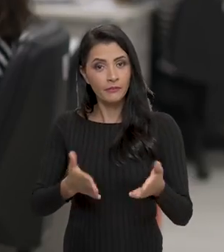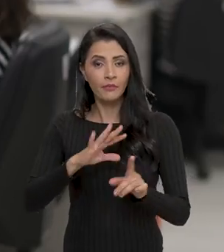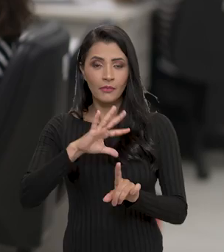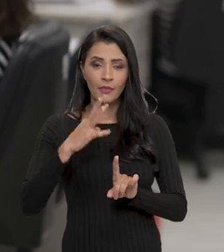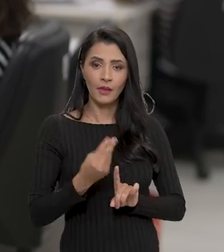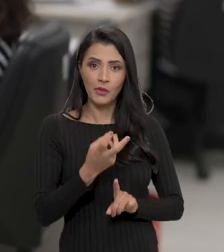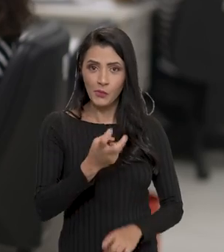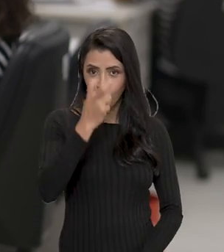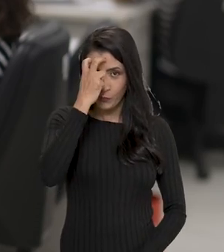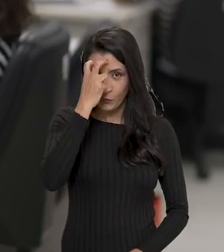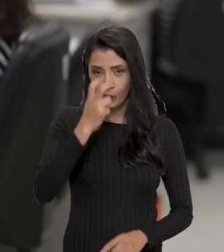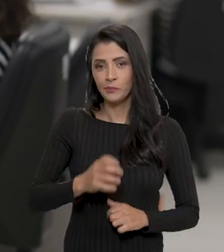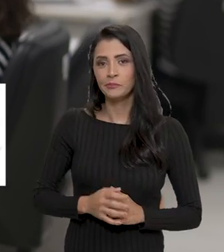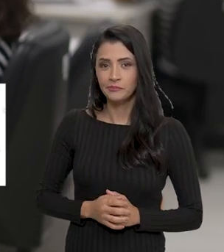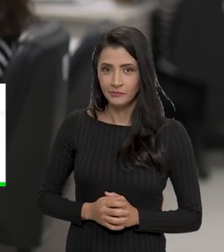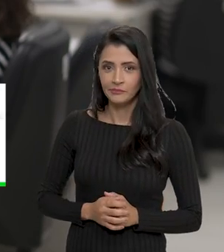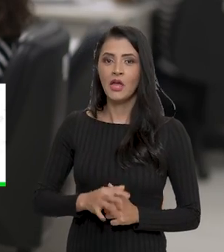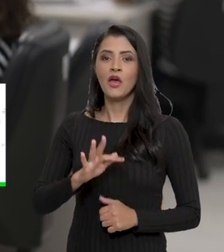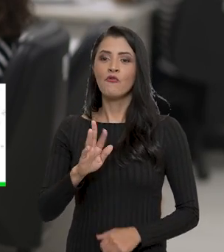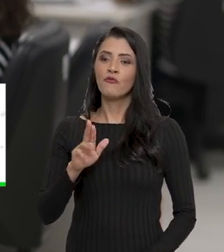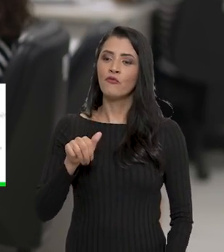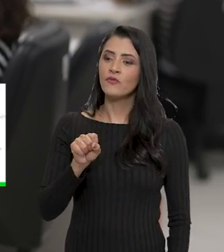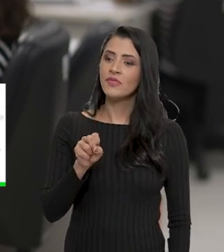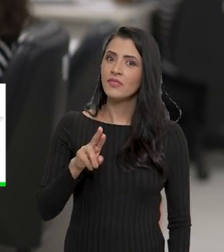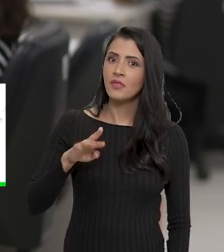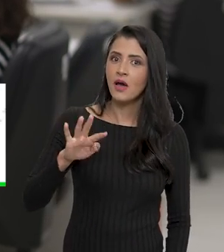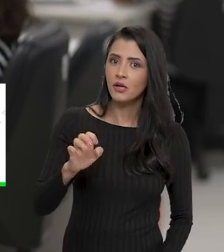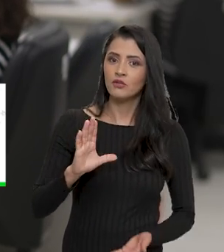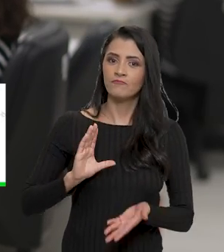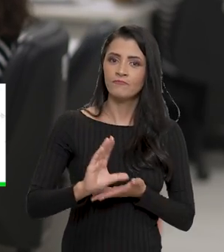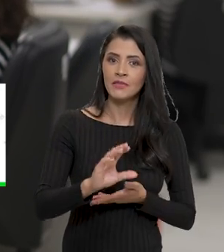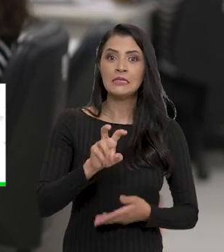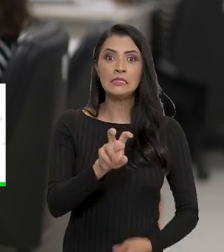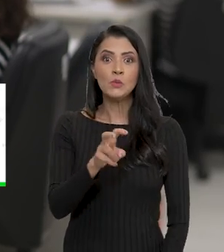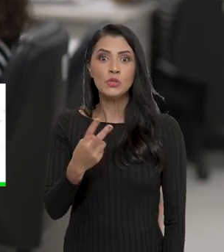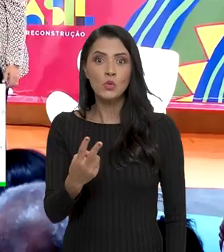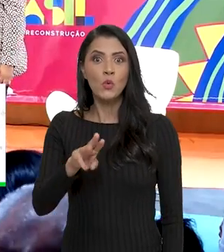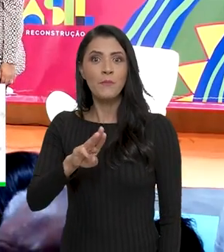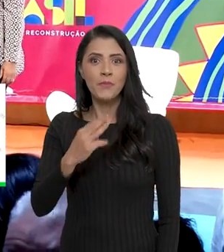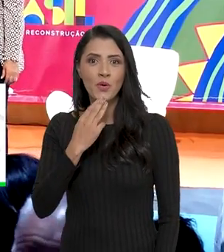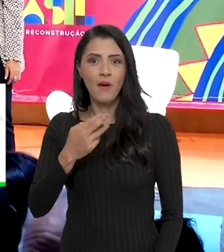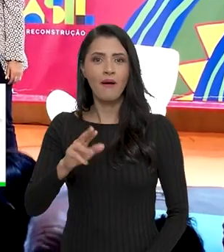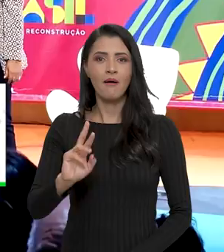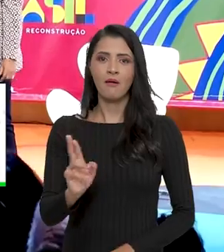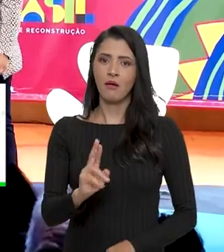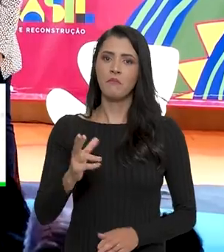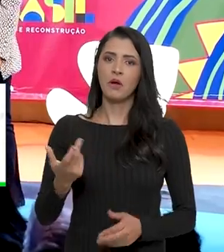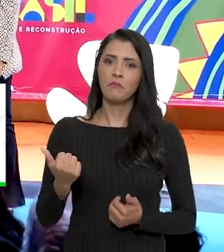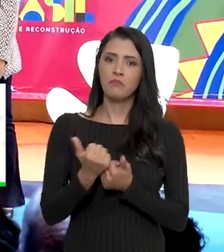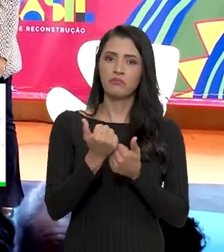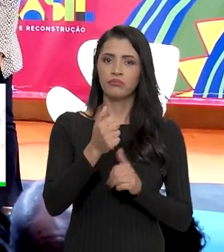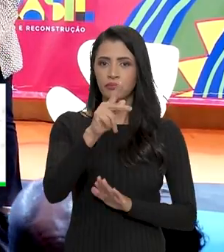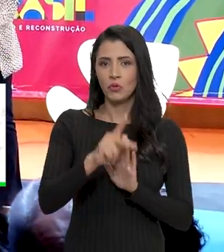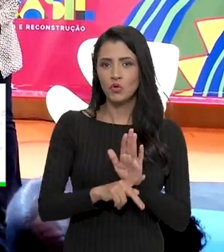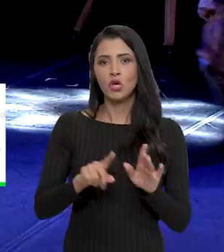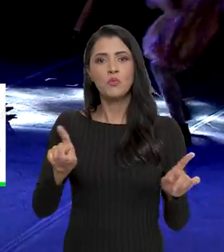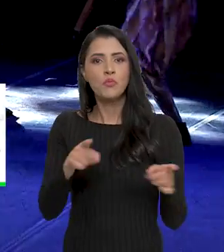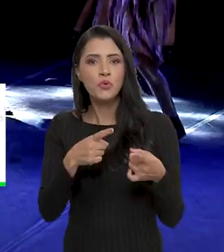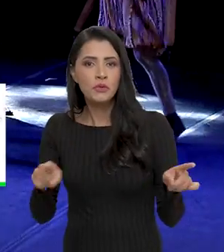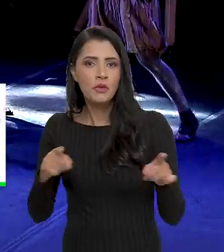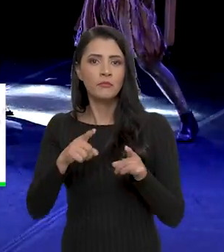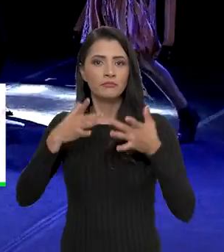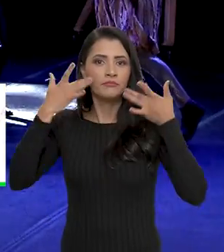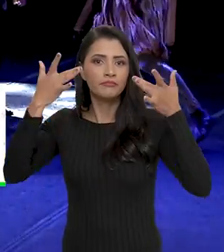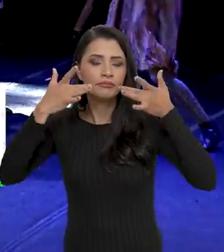Incentivo à Arte e à Cultura. A Funarte vai destinar R 52 milhões para apoiar projetos